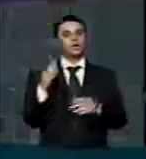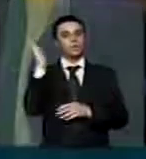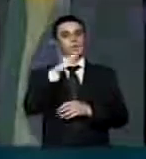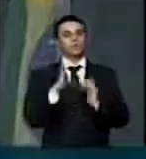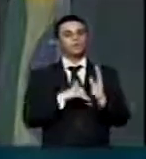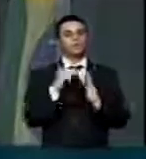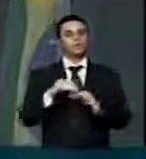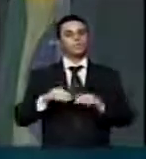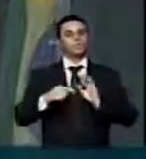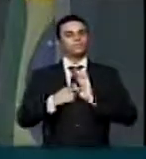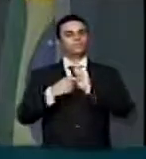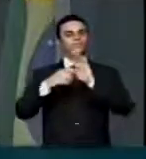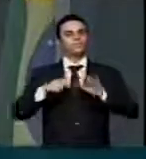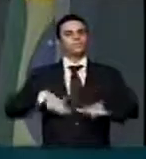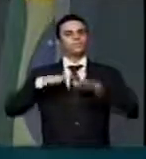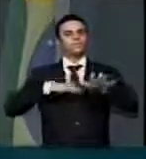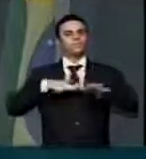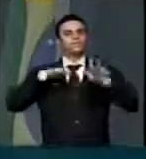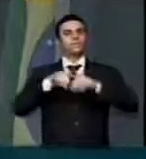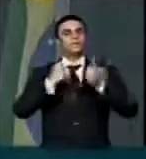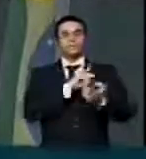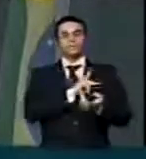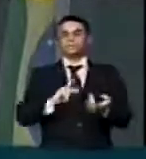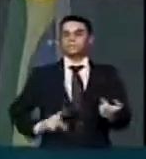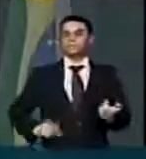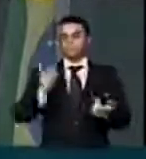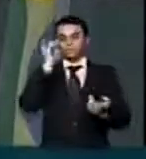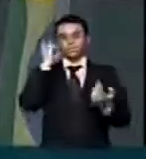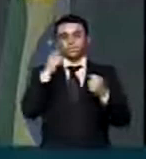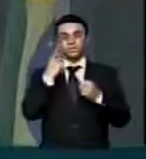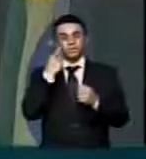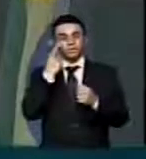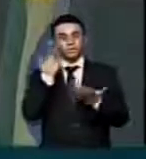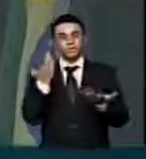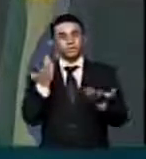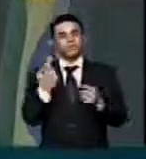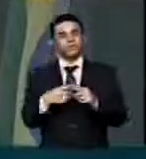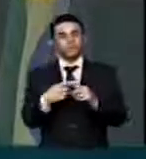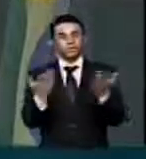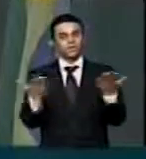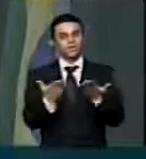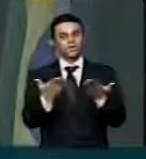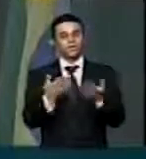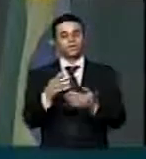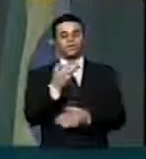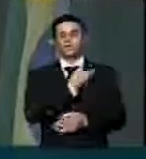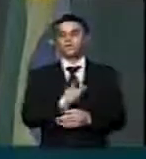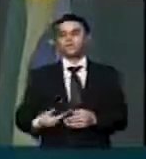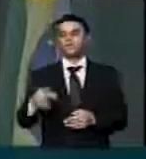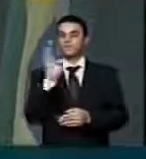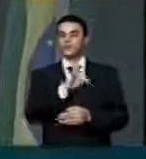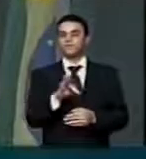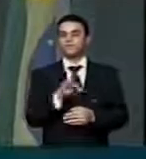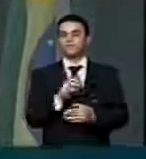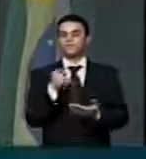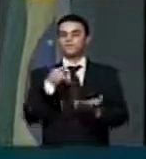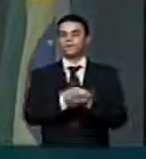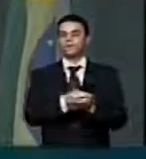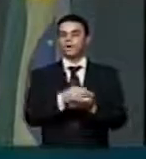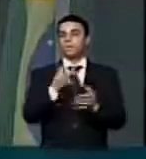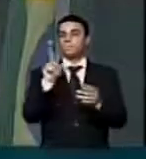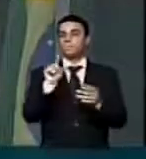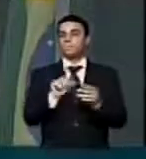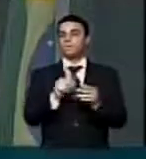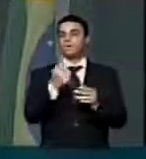presidente Dilma tem que ouvir isso. Hoje, o governo federal investe menos de 1% de tudo que é arrecada em